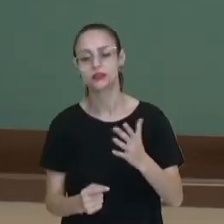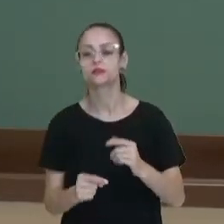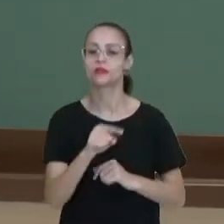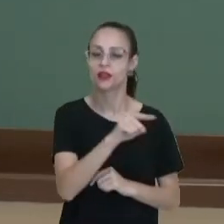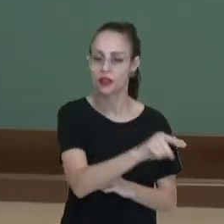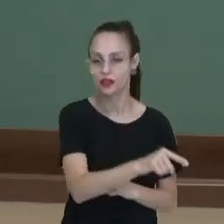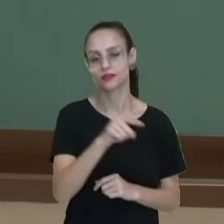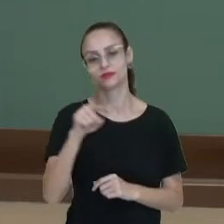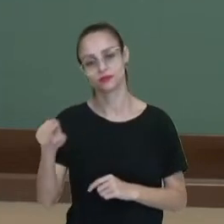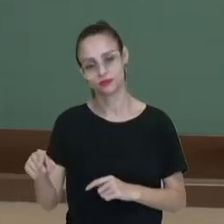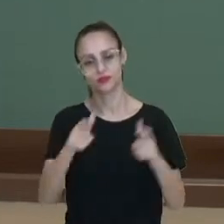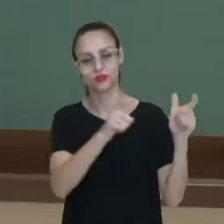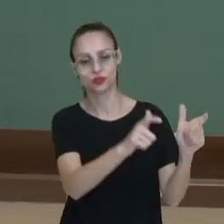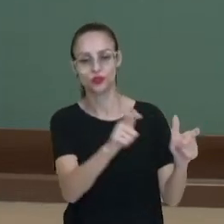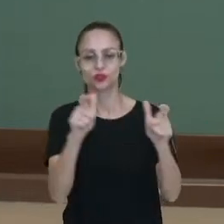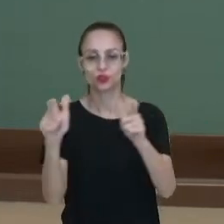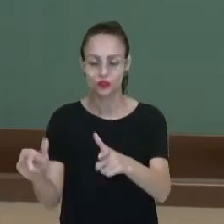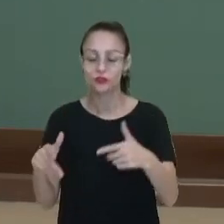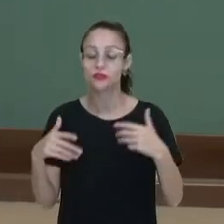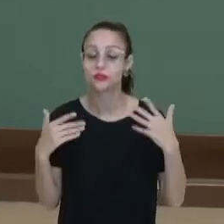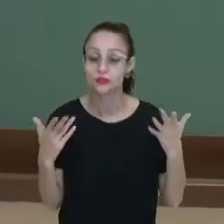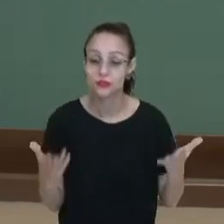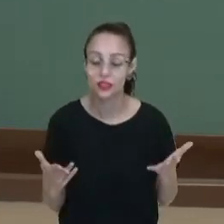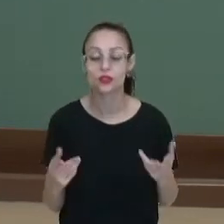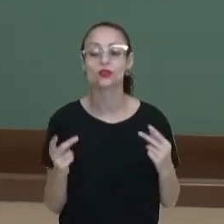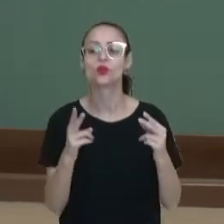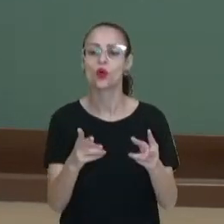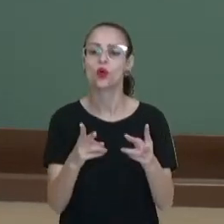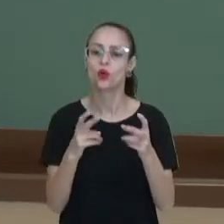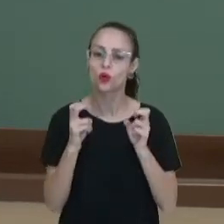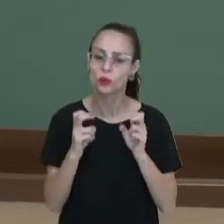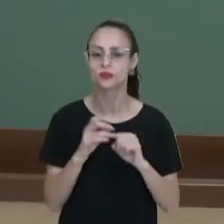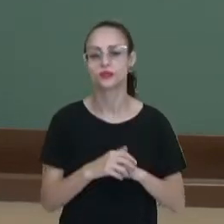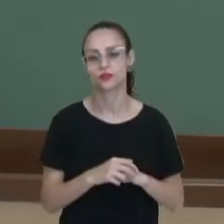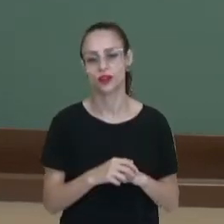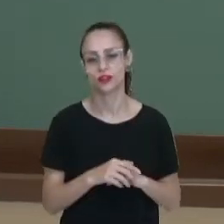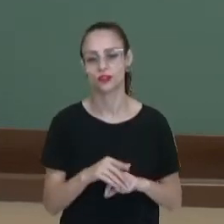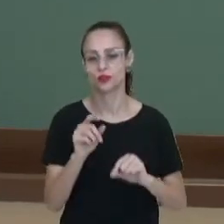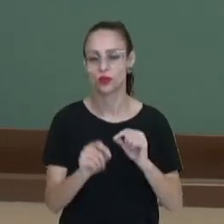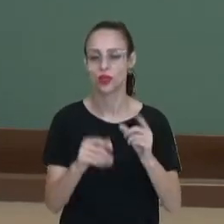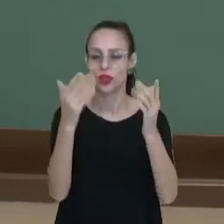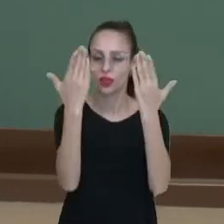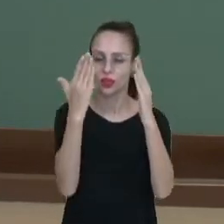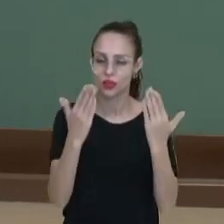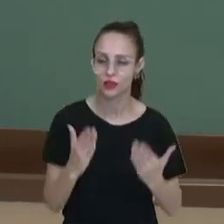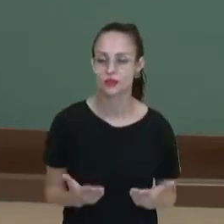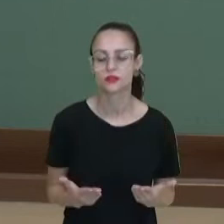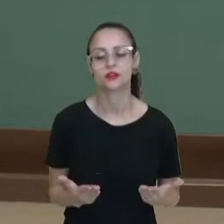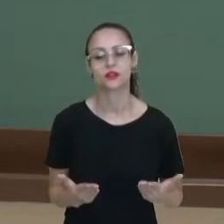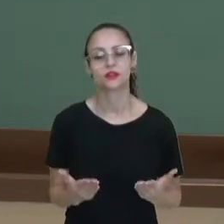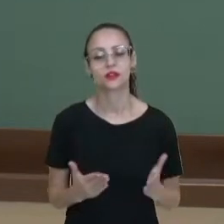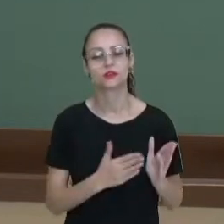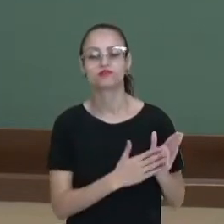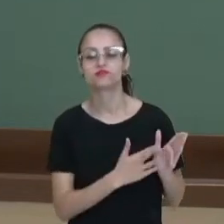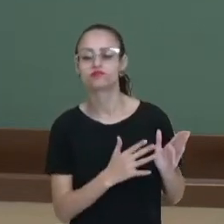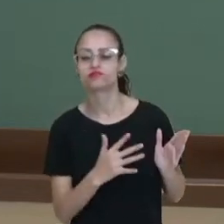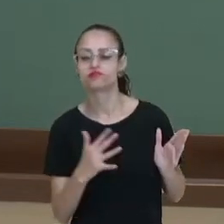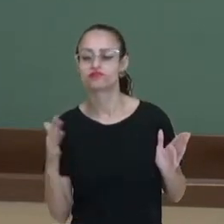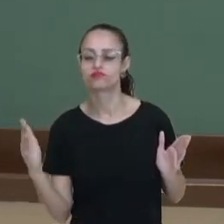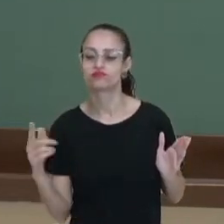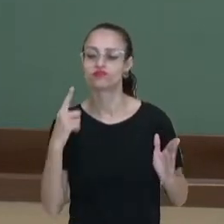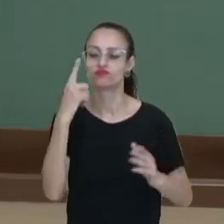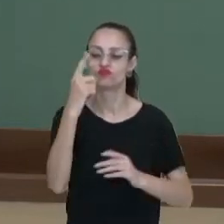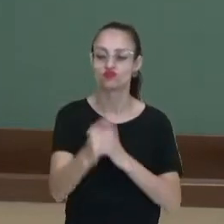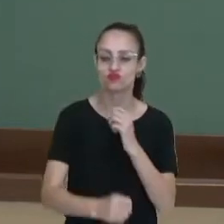uma dessas regiões. E nós vamos observar, analisar ao longo de um